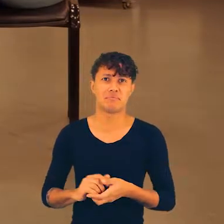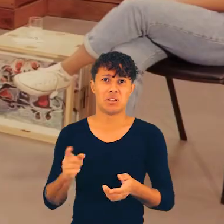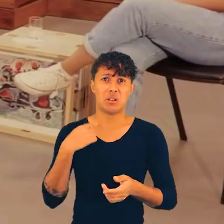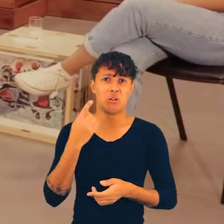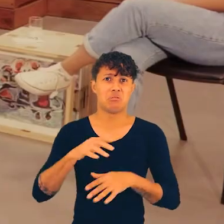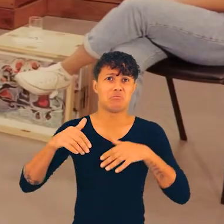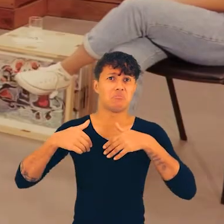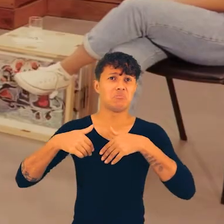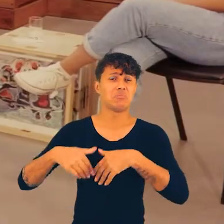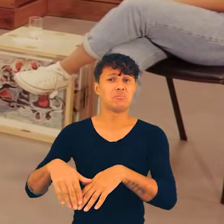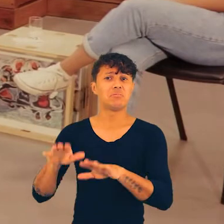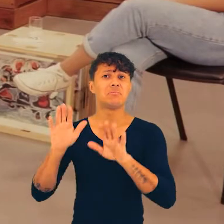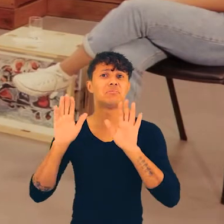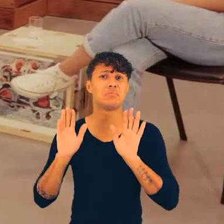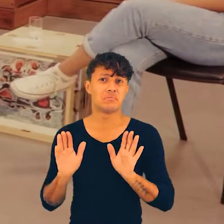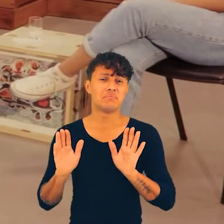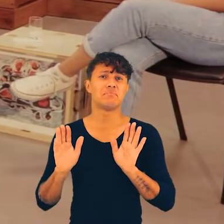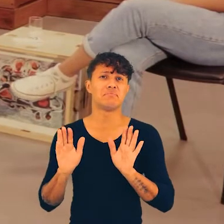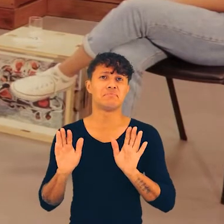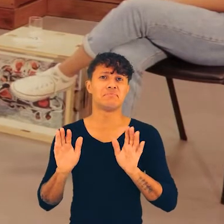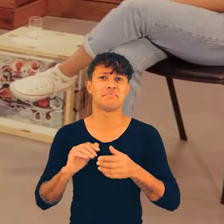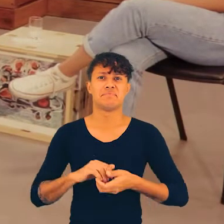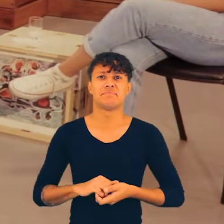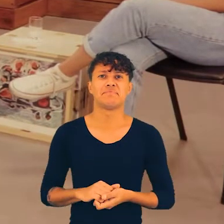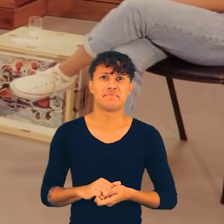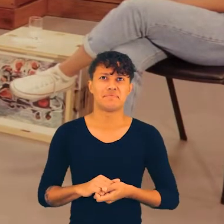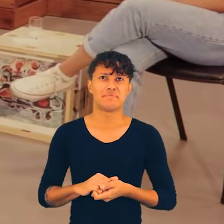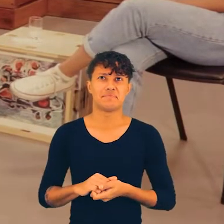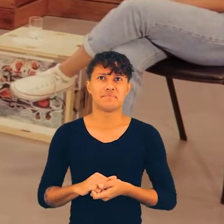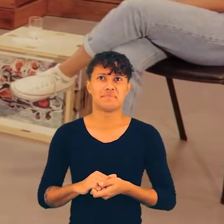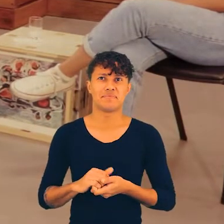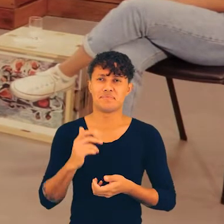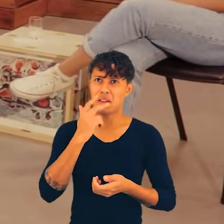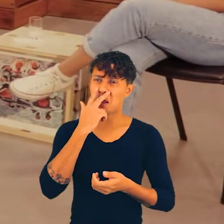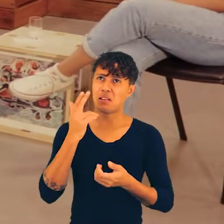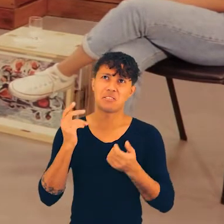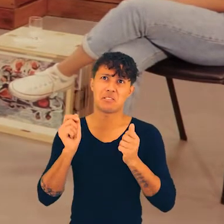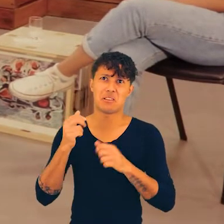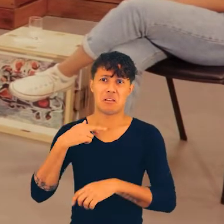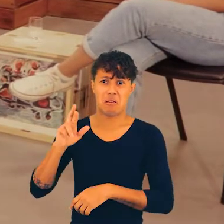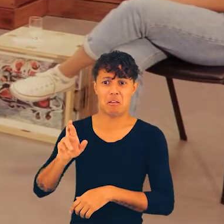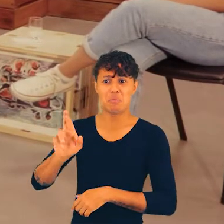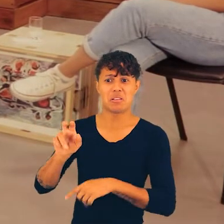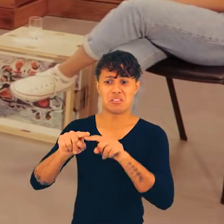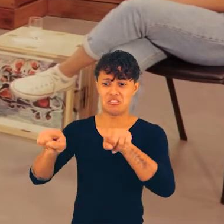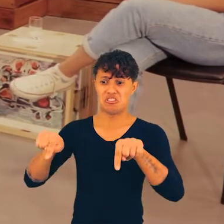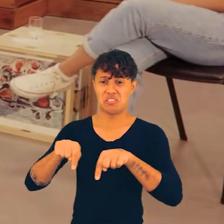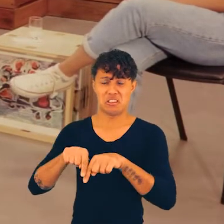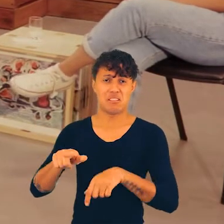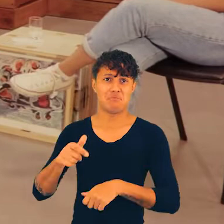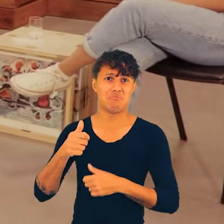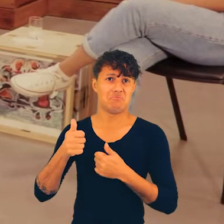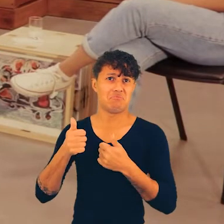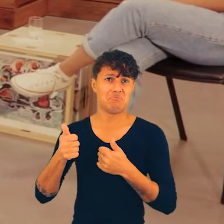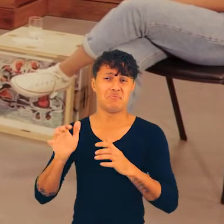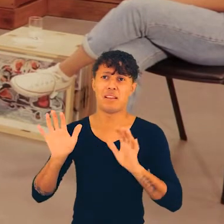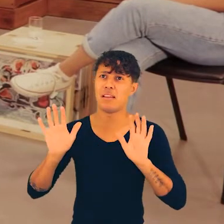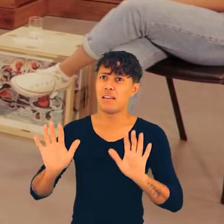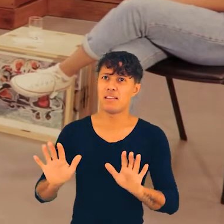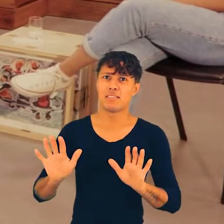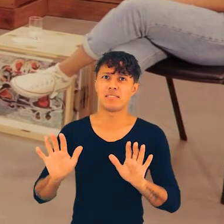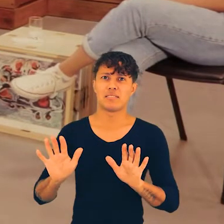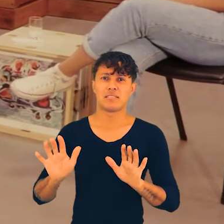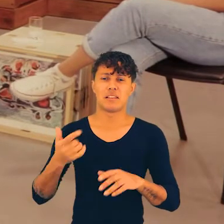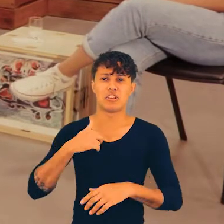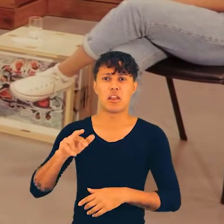É, e aí a gente só deixou tendo uma classificação, tipo, ah, representante de sala.